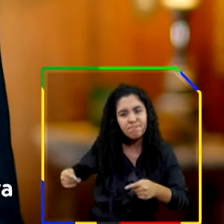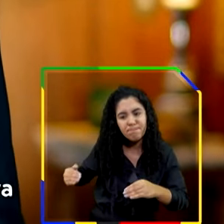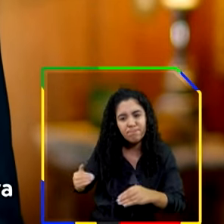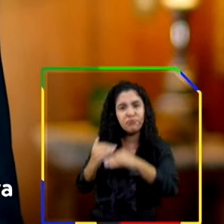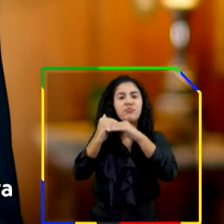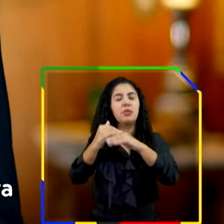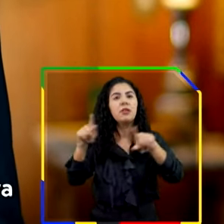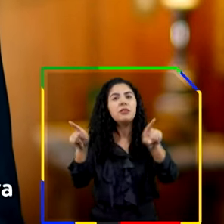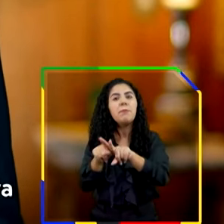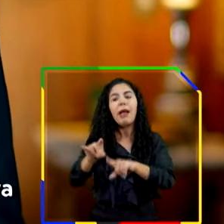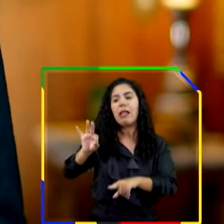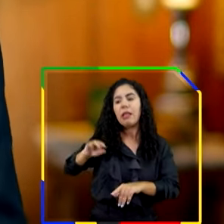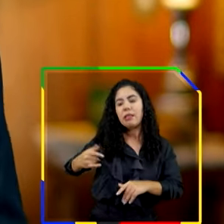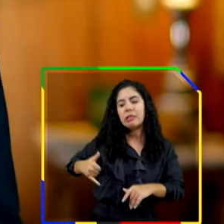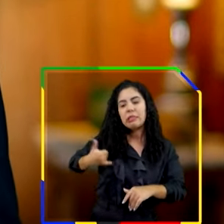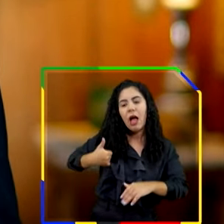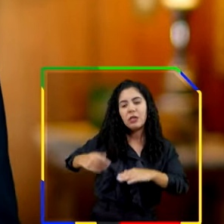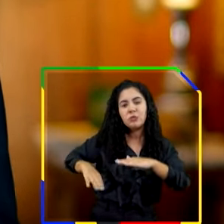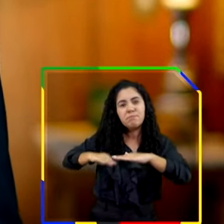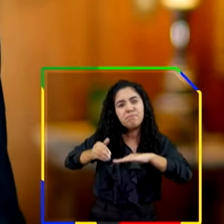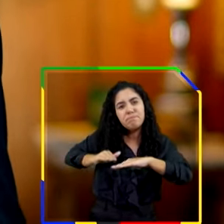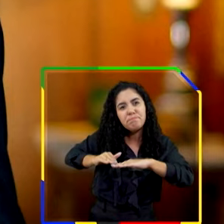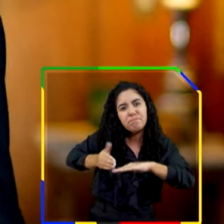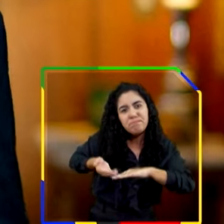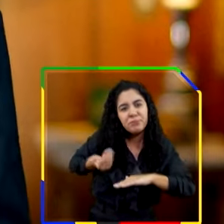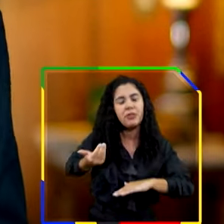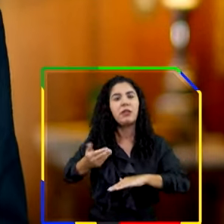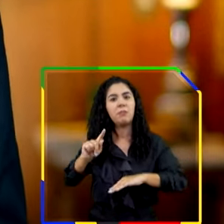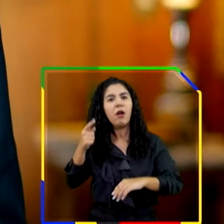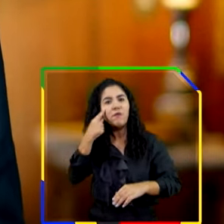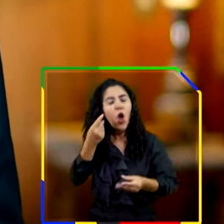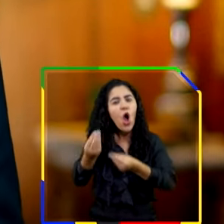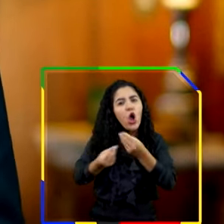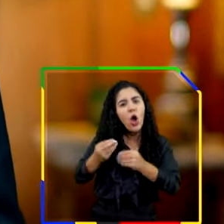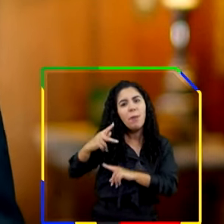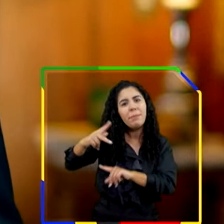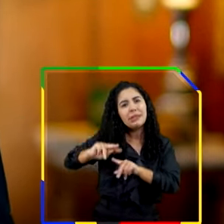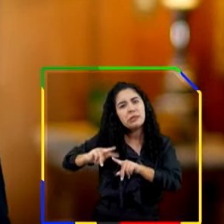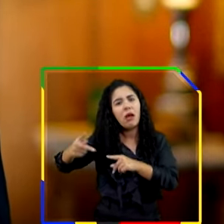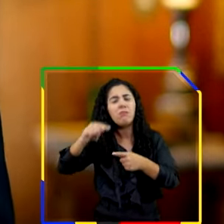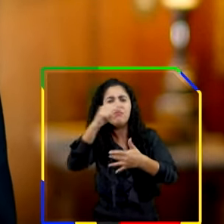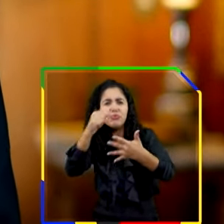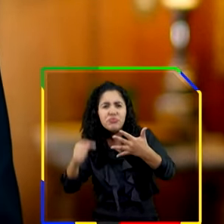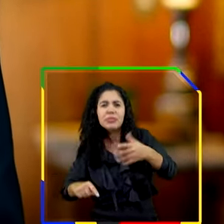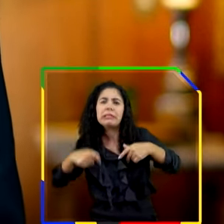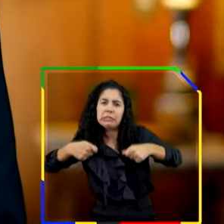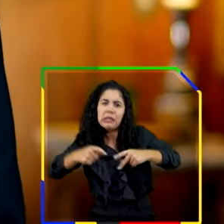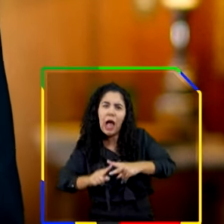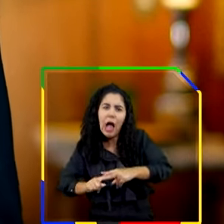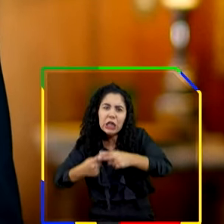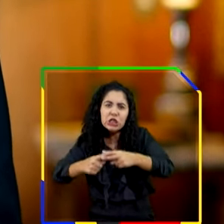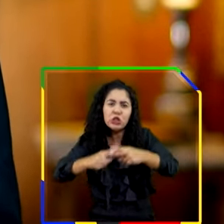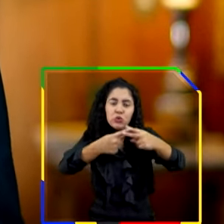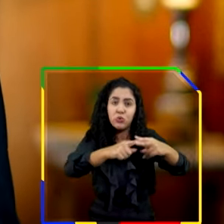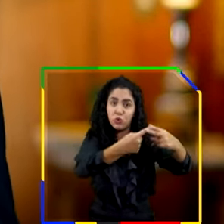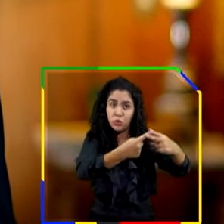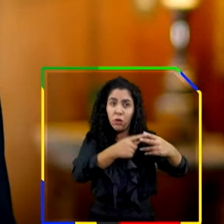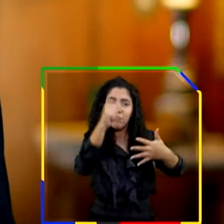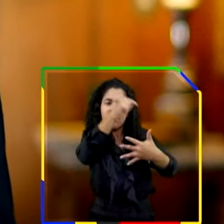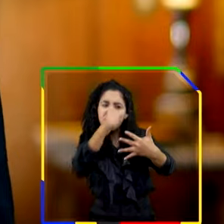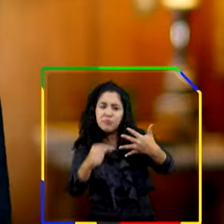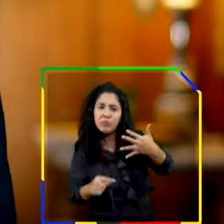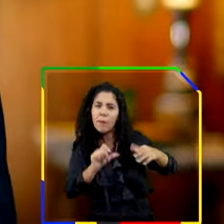idade mínima para a reserva e a limitação de transferência de pensões, além de outros ajustes. São mudanças